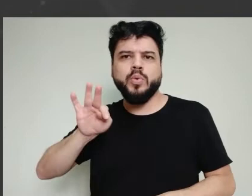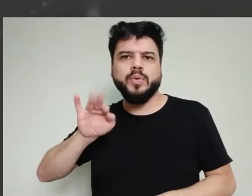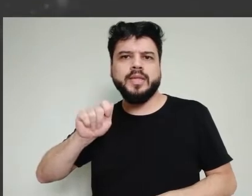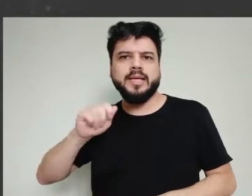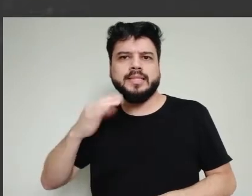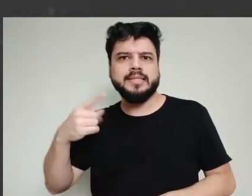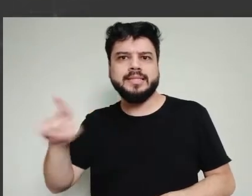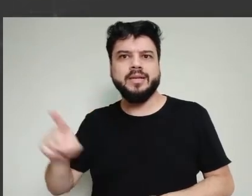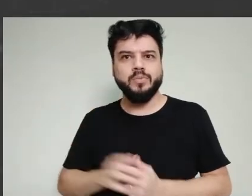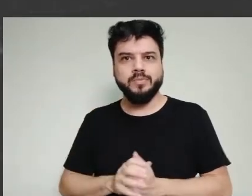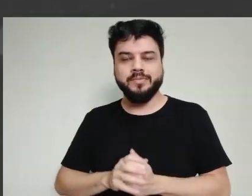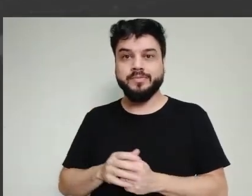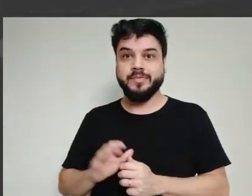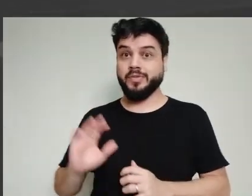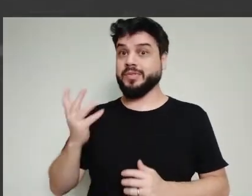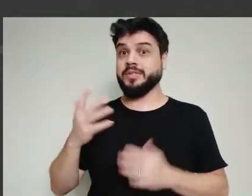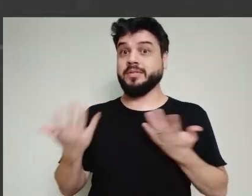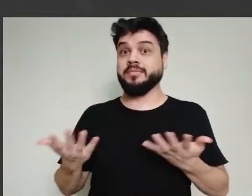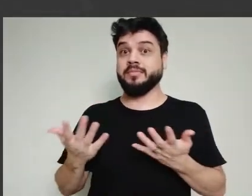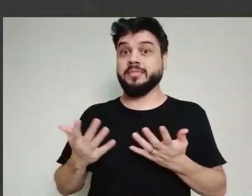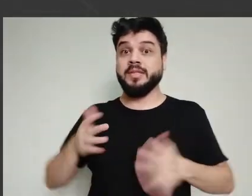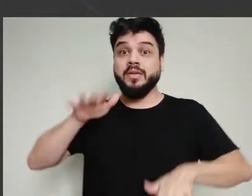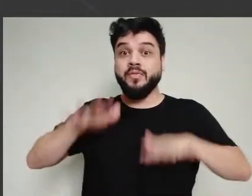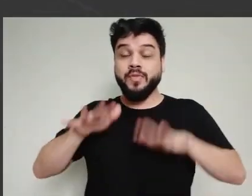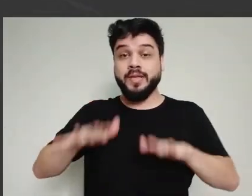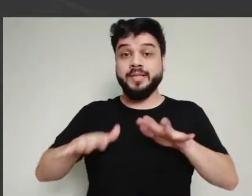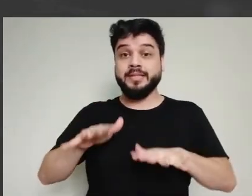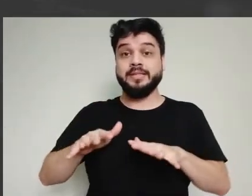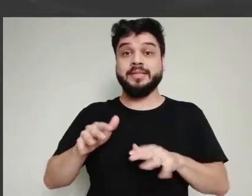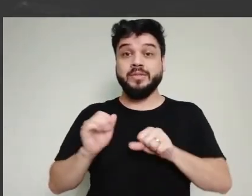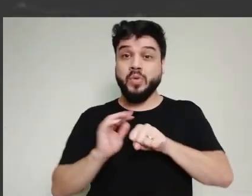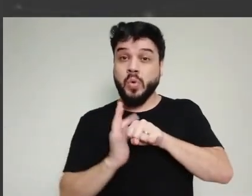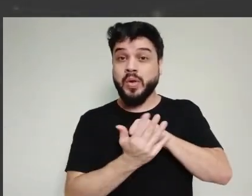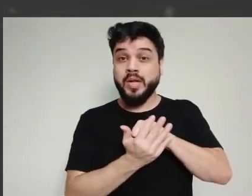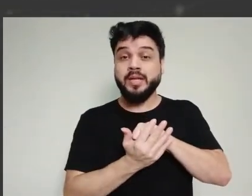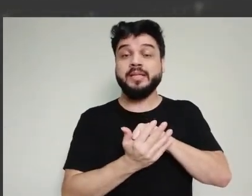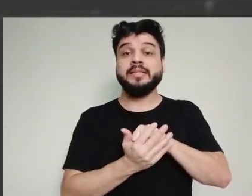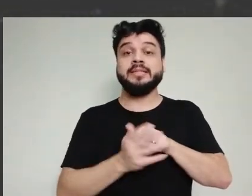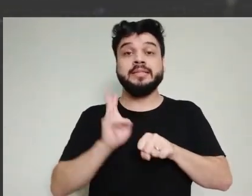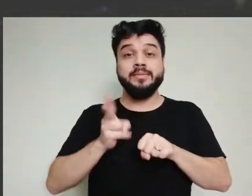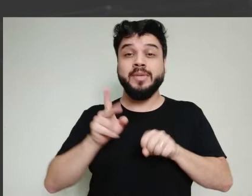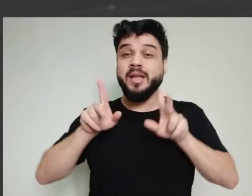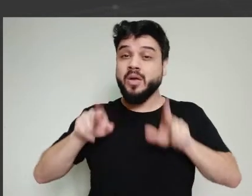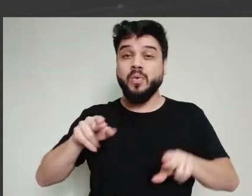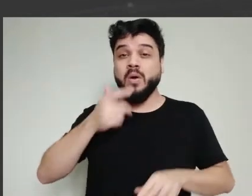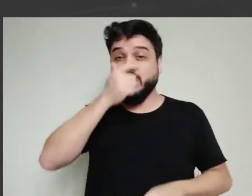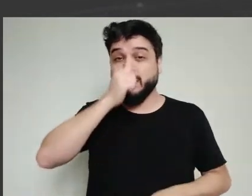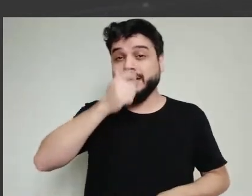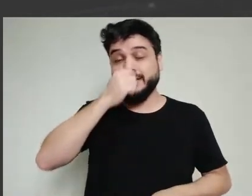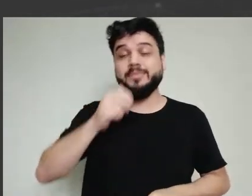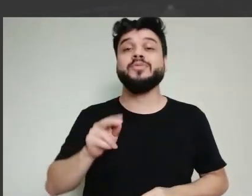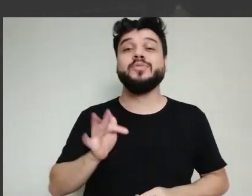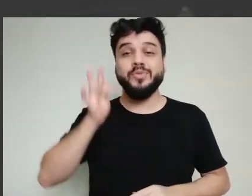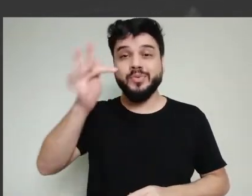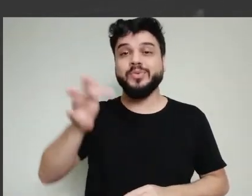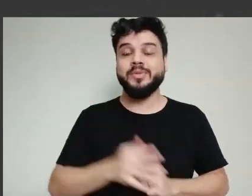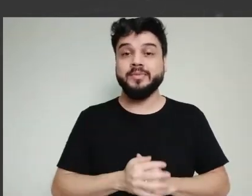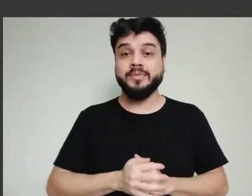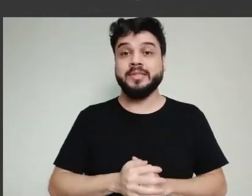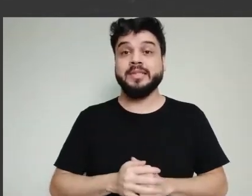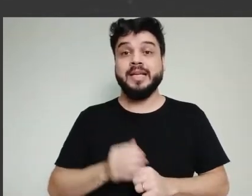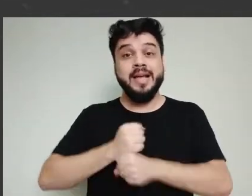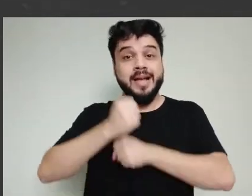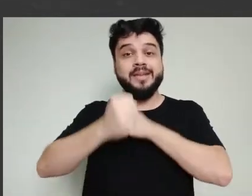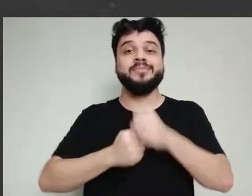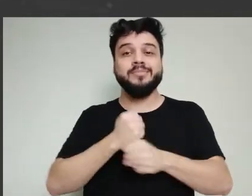gripe. Todo ano vão ter aqueles surtos, então a vacina da gripe é diferente todo ano. Todo